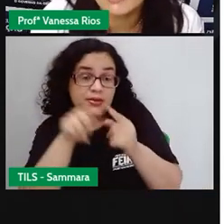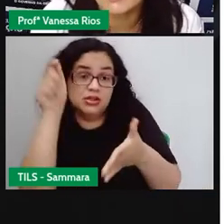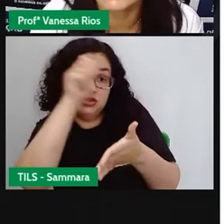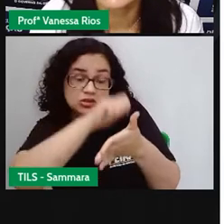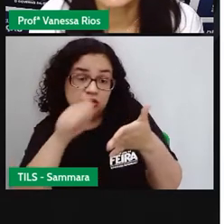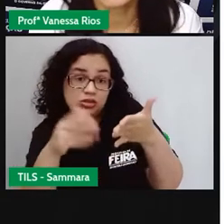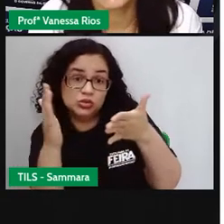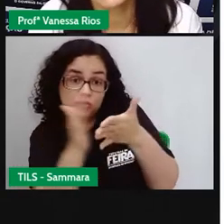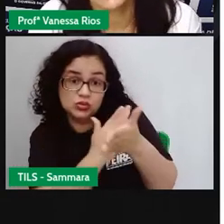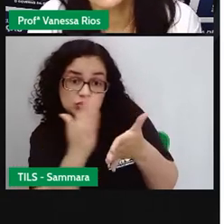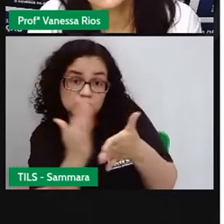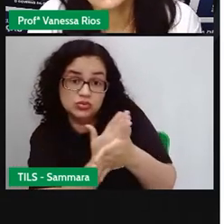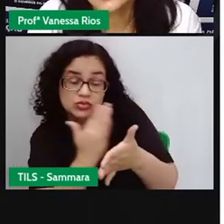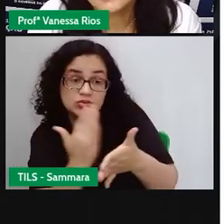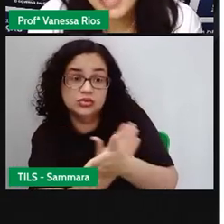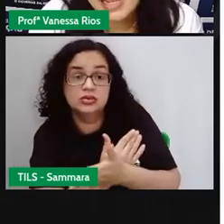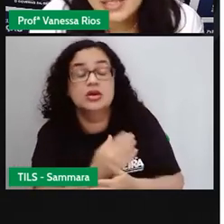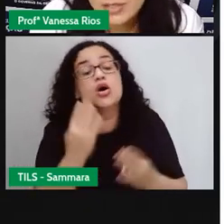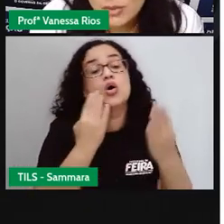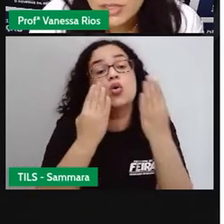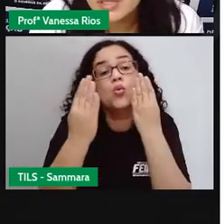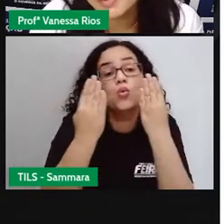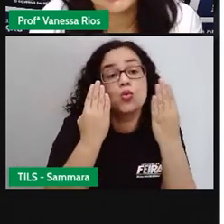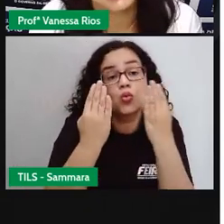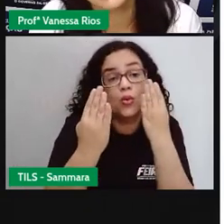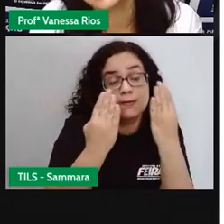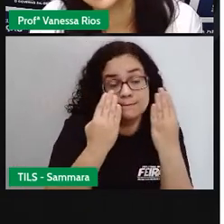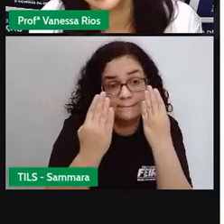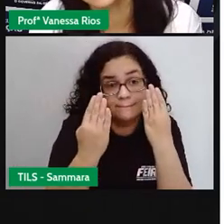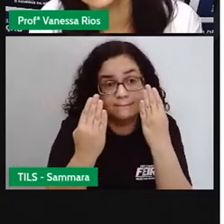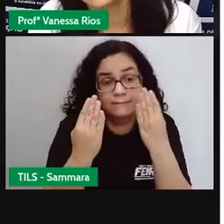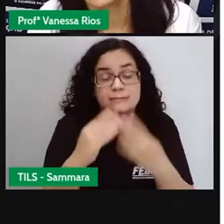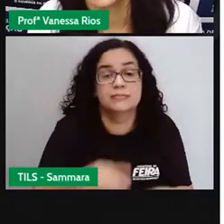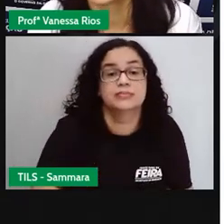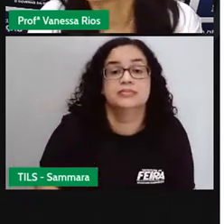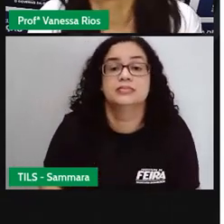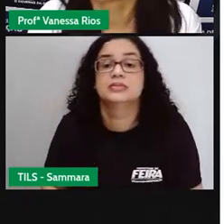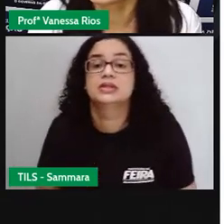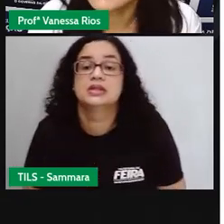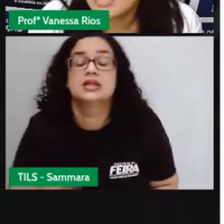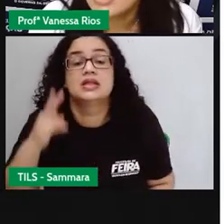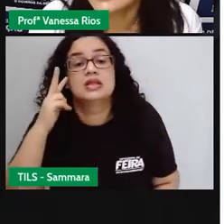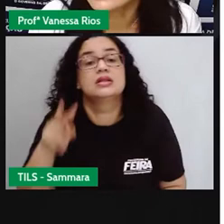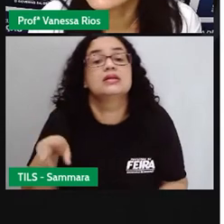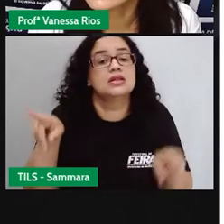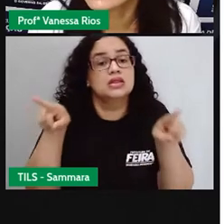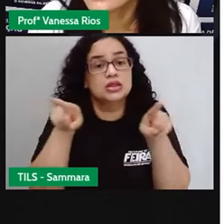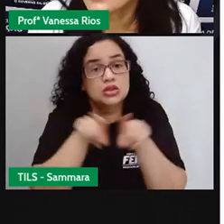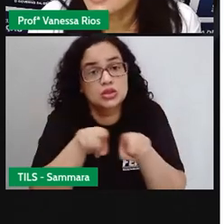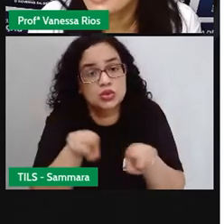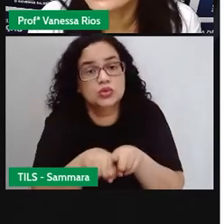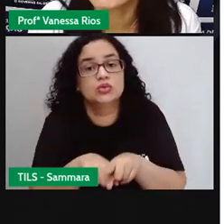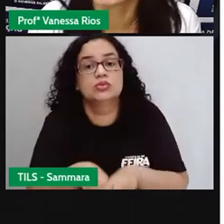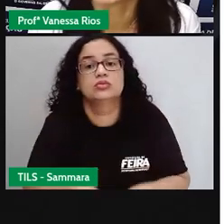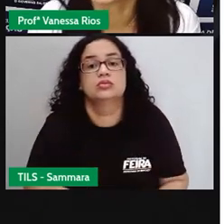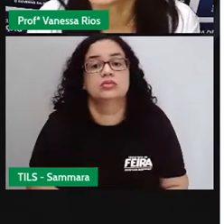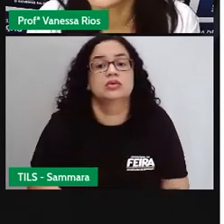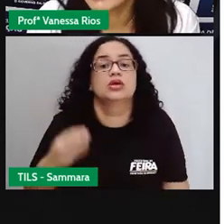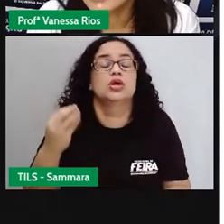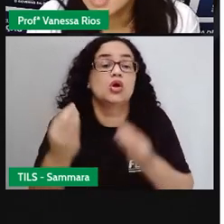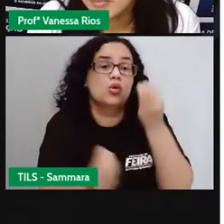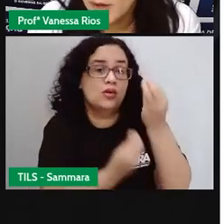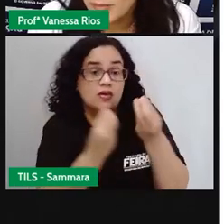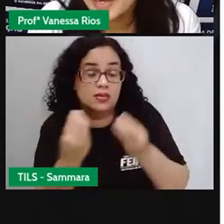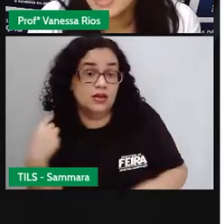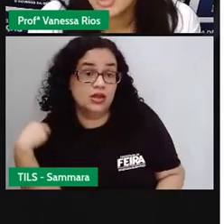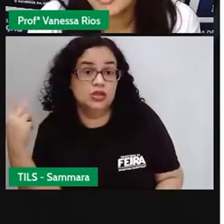no livro. e fazer essas comparações, para a partir daí, a gente também ter as nossas conclusões e a formação